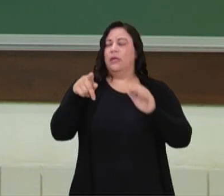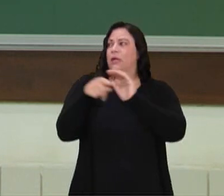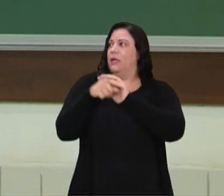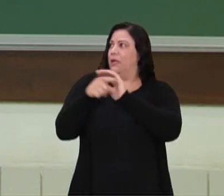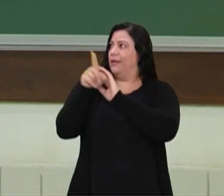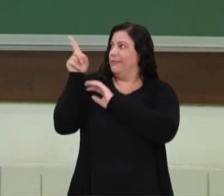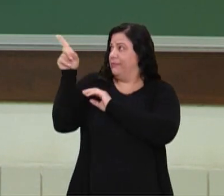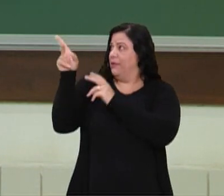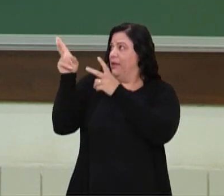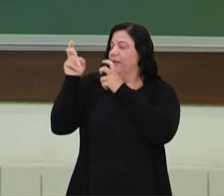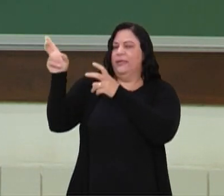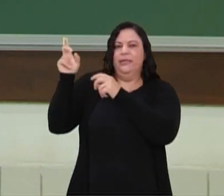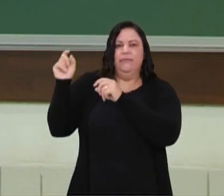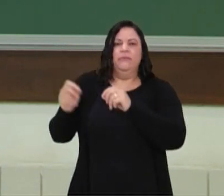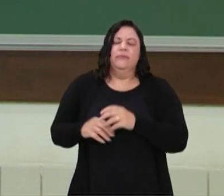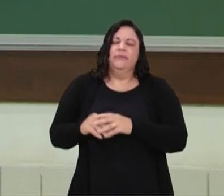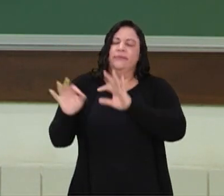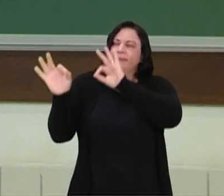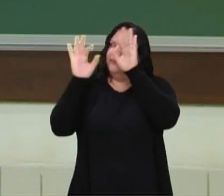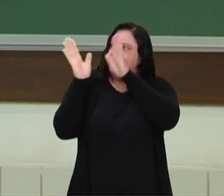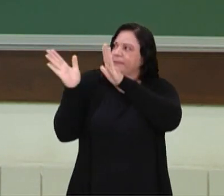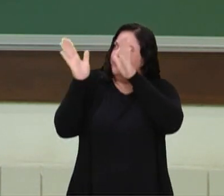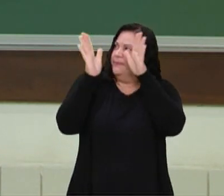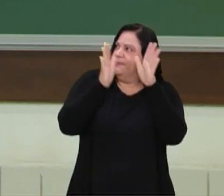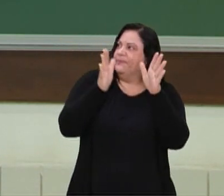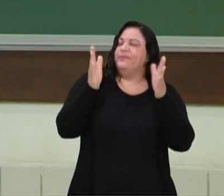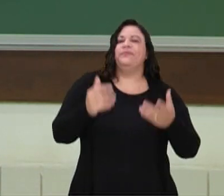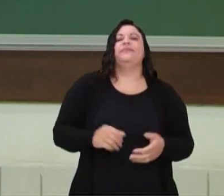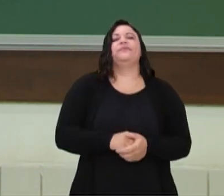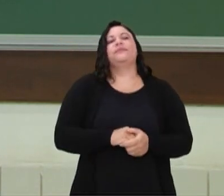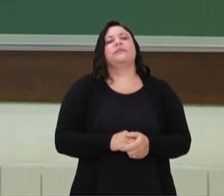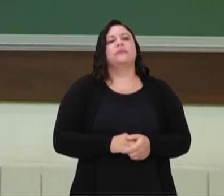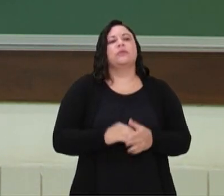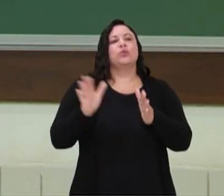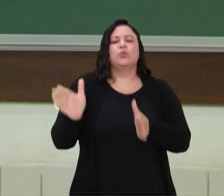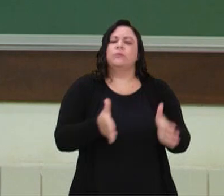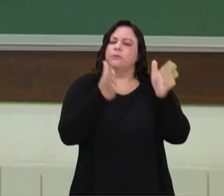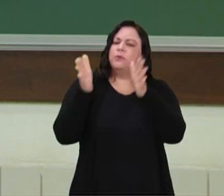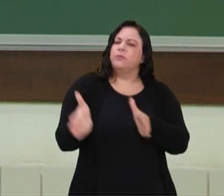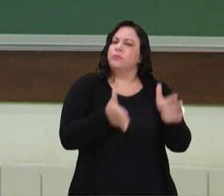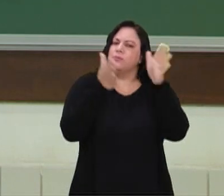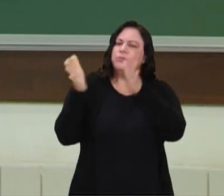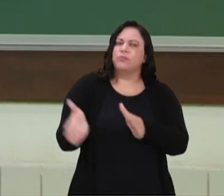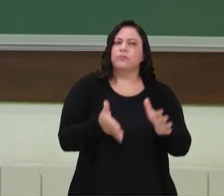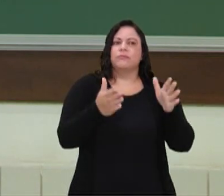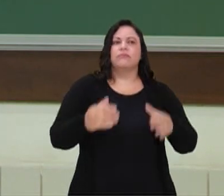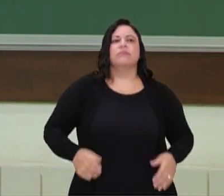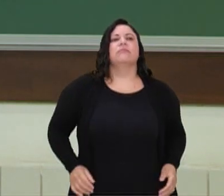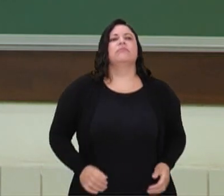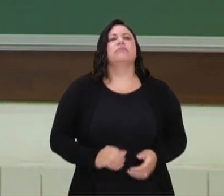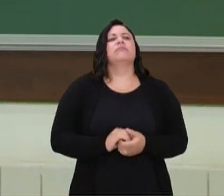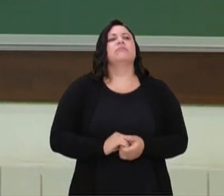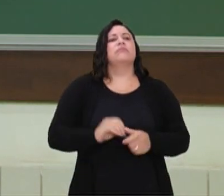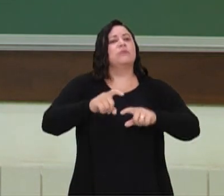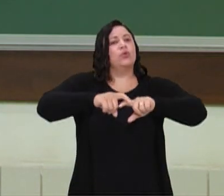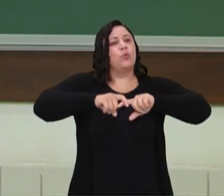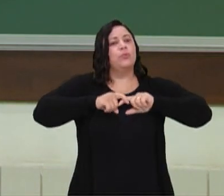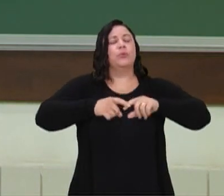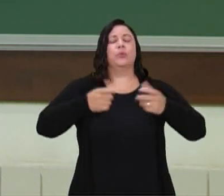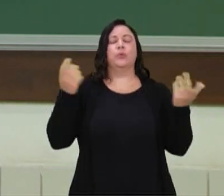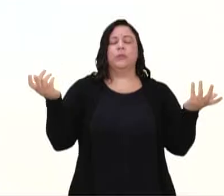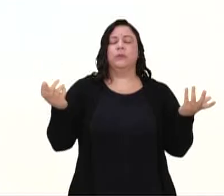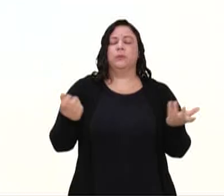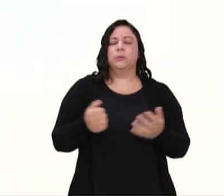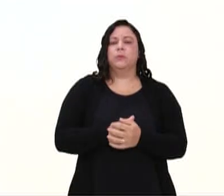um trabalho que amenize esse gasto e esse exercício que eles fazem o dia todo. Então, por isso, a ginástica